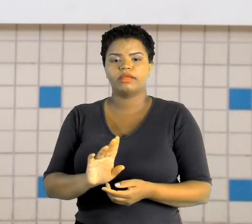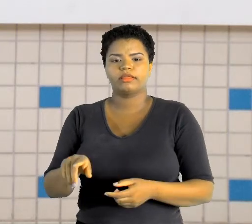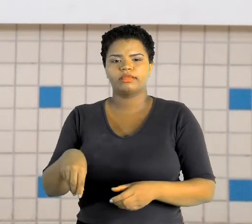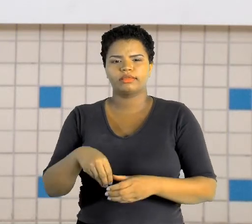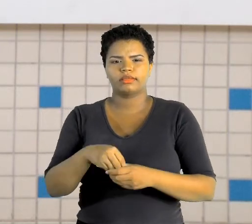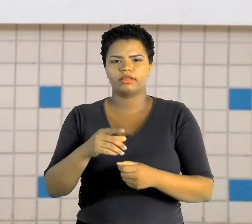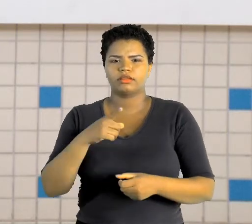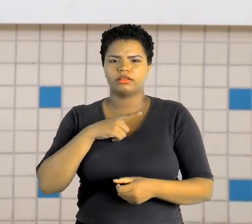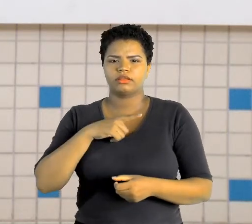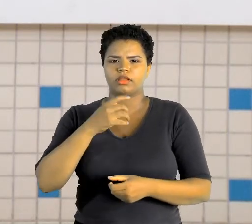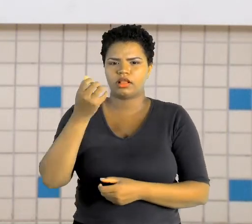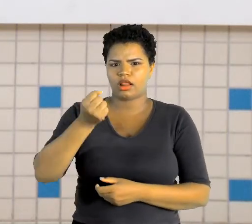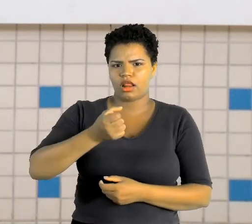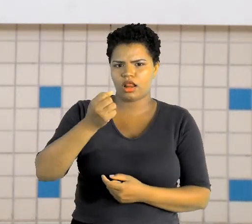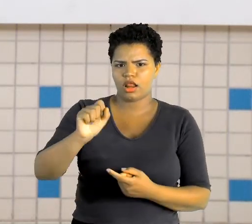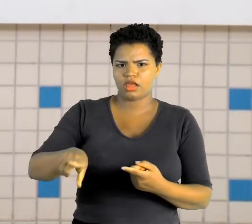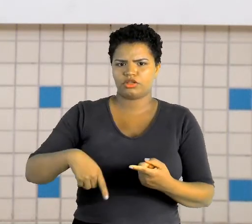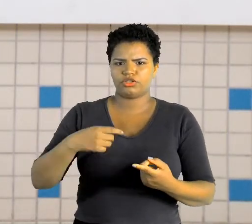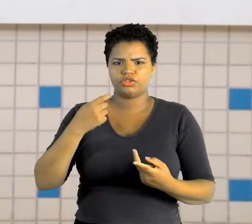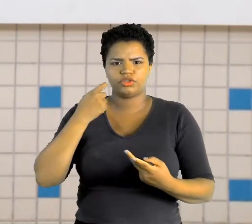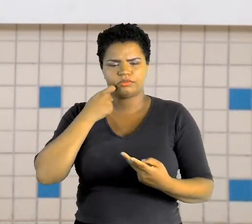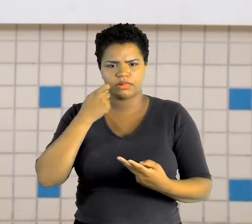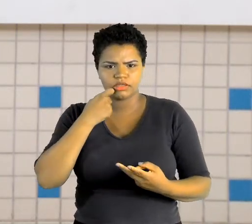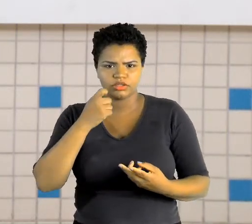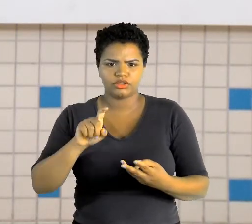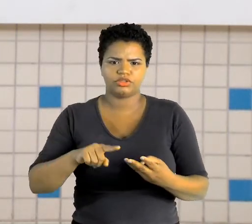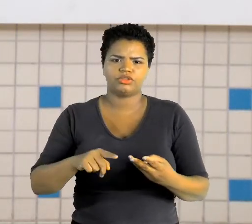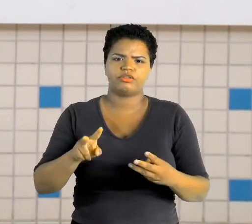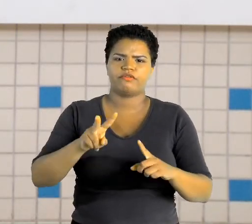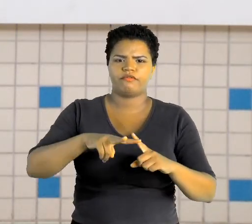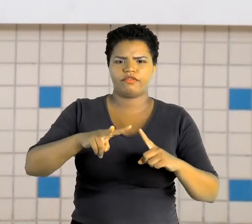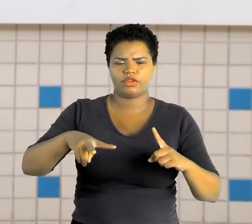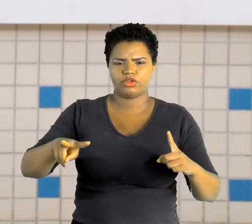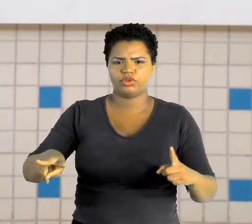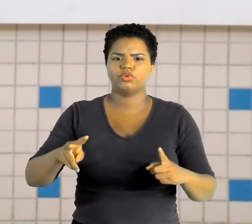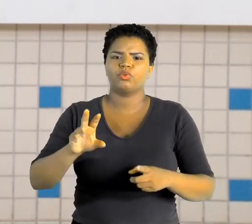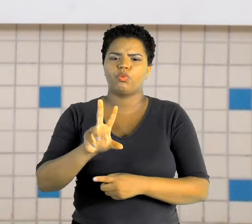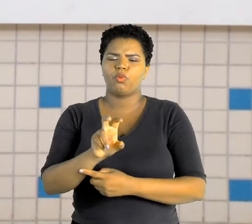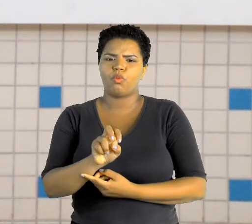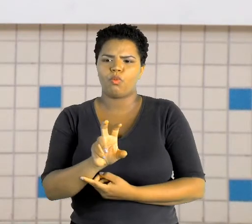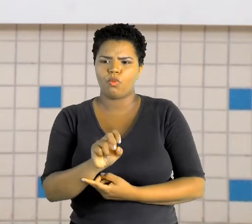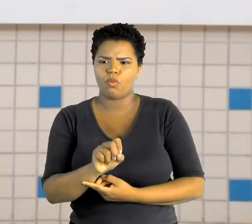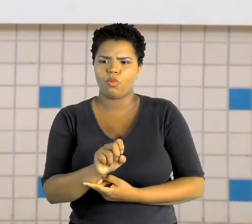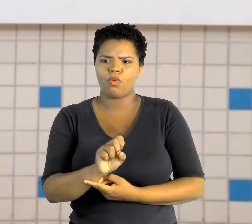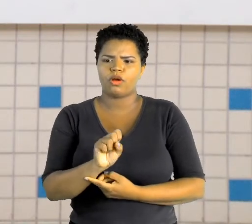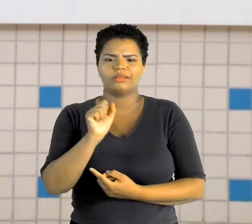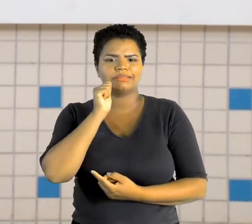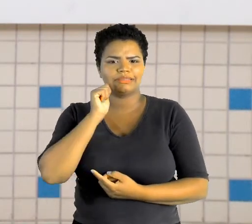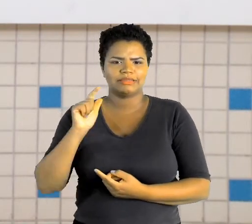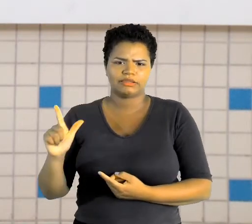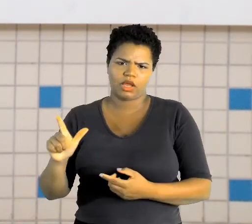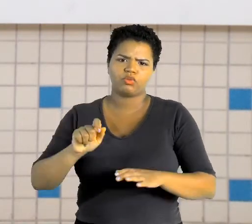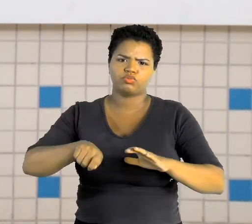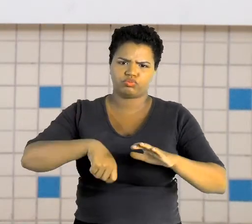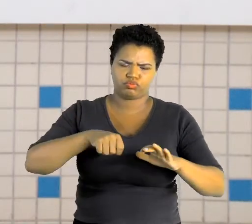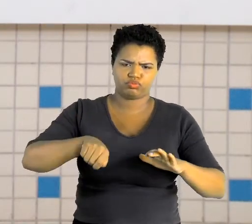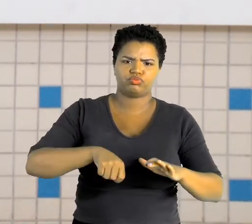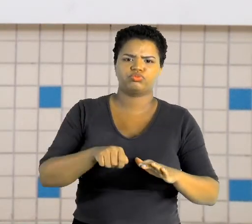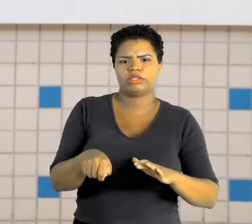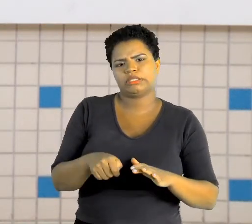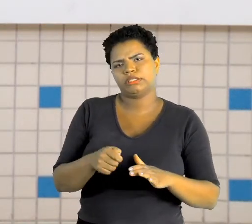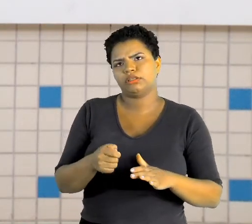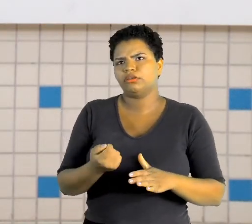no peixe, em algumas verduras, no ovo, no sal de cozinha, enfim, em outras